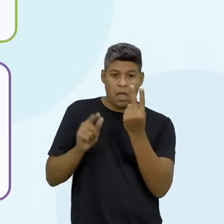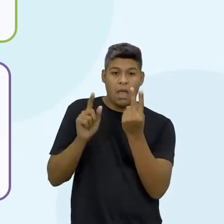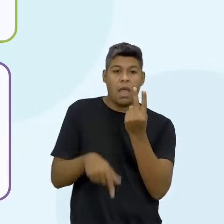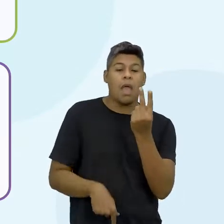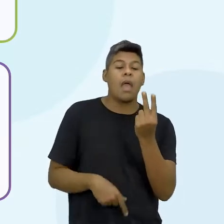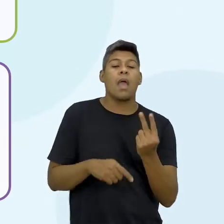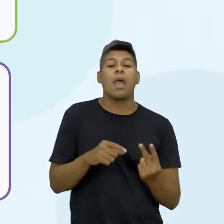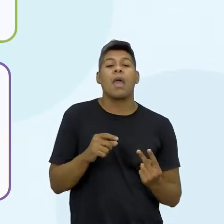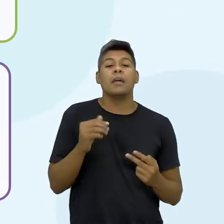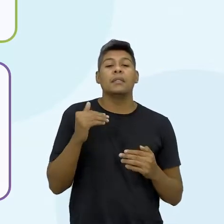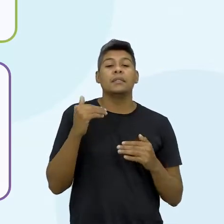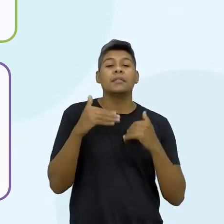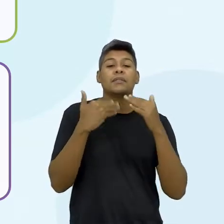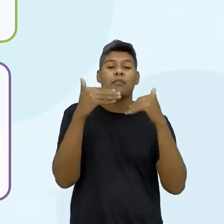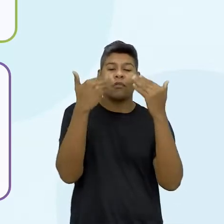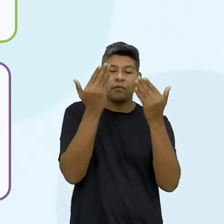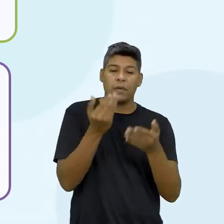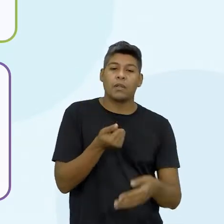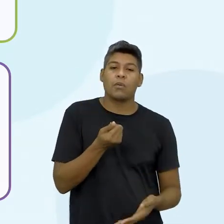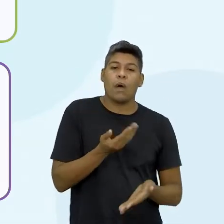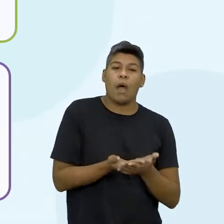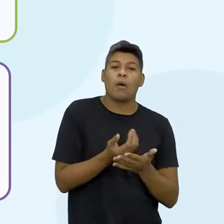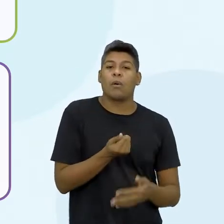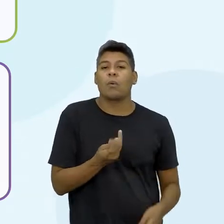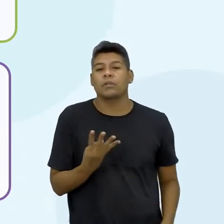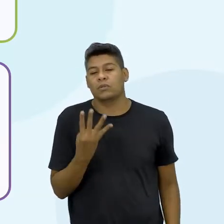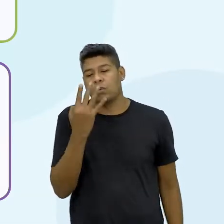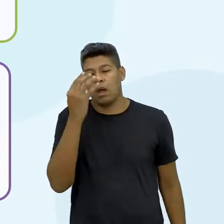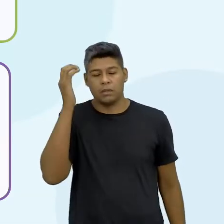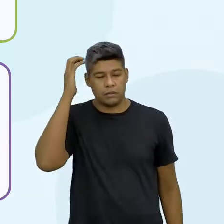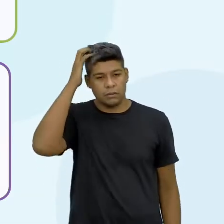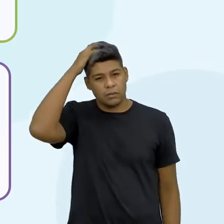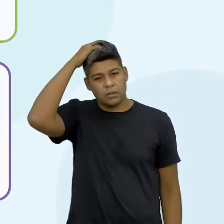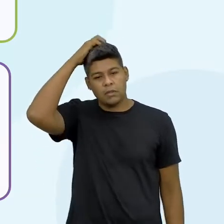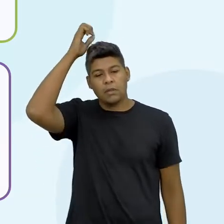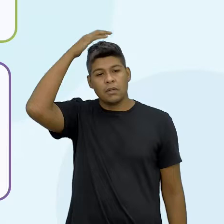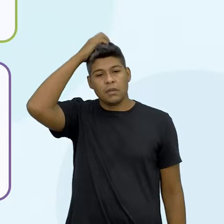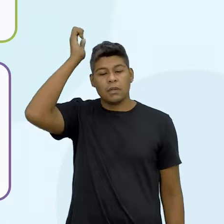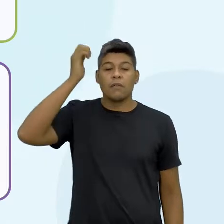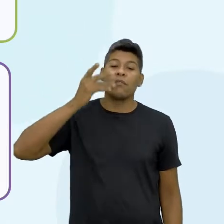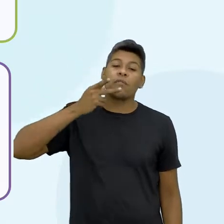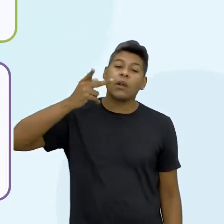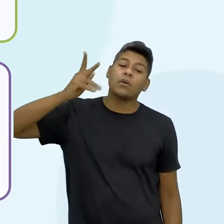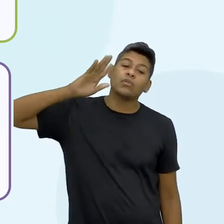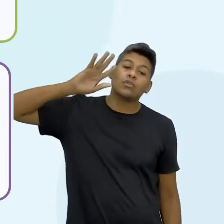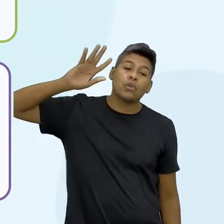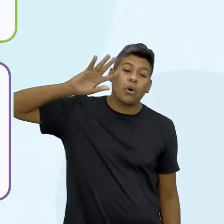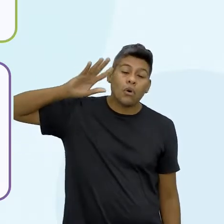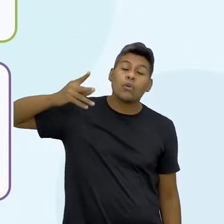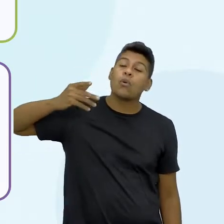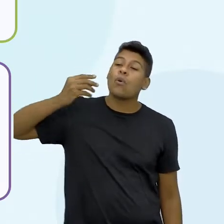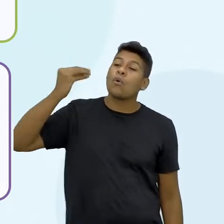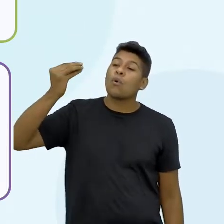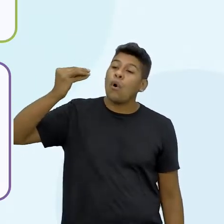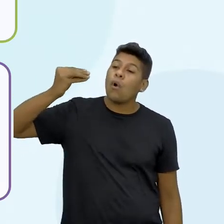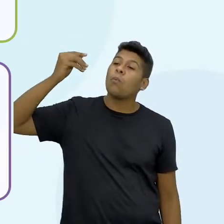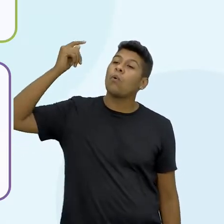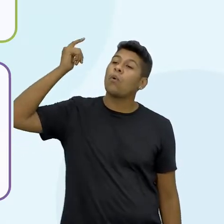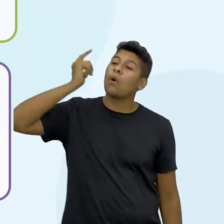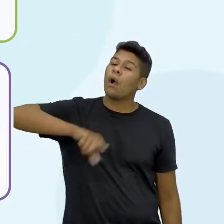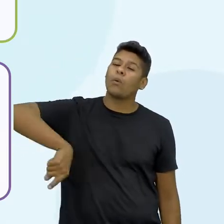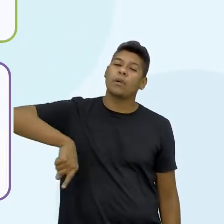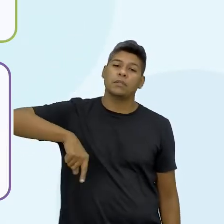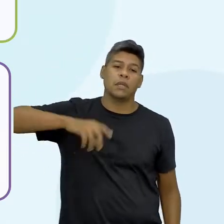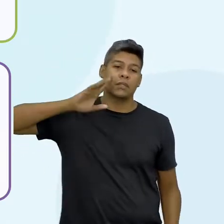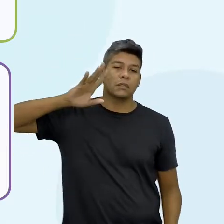segundo bloquinho é o desenvolvimento, quatro aulas. A gente falou muito em sonho, como eu vou alcançar esse sonho,